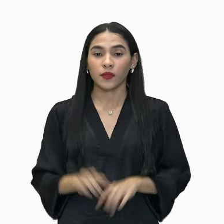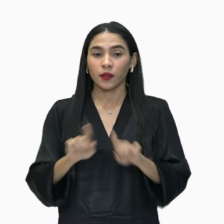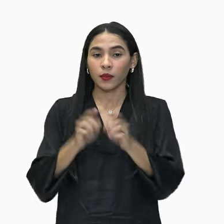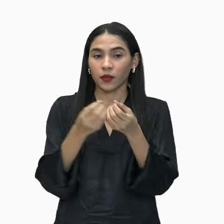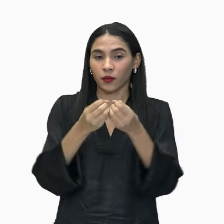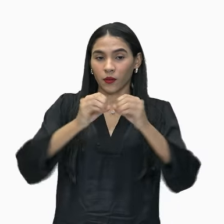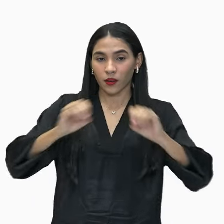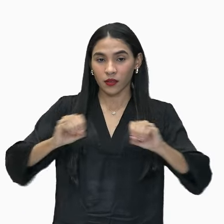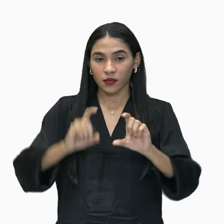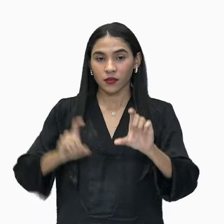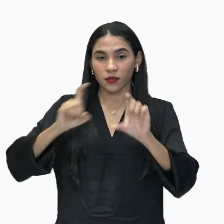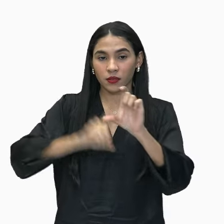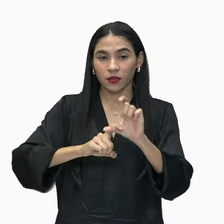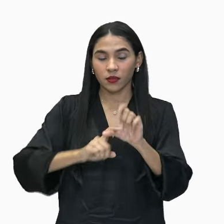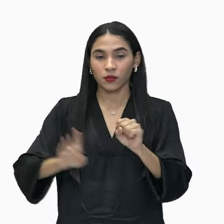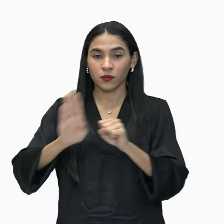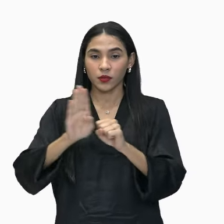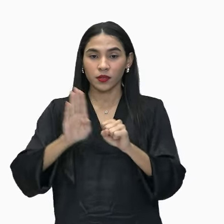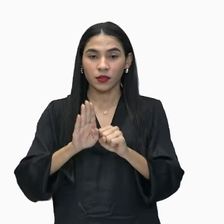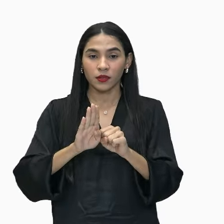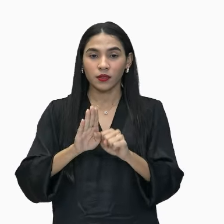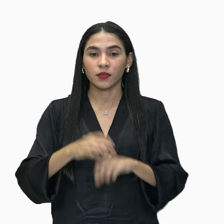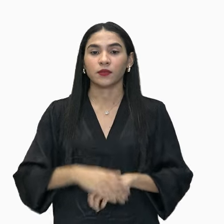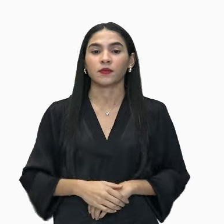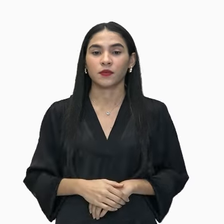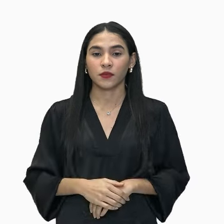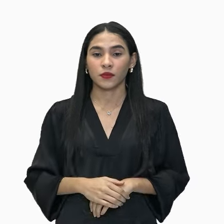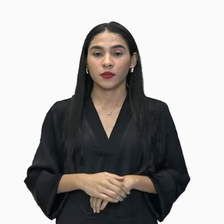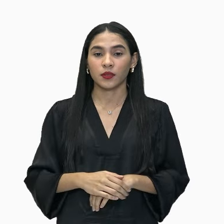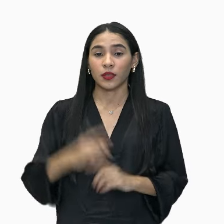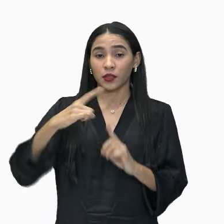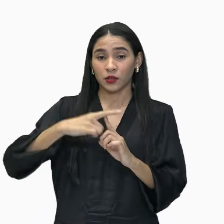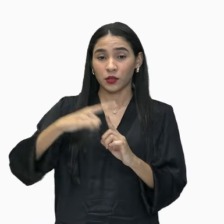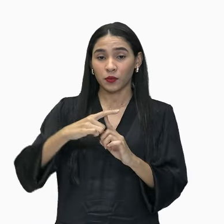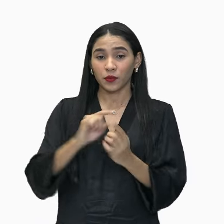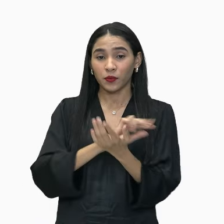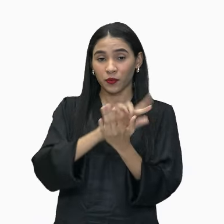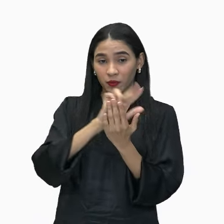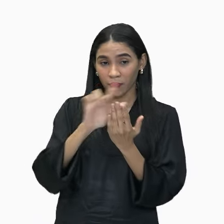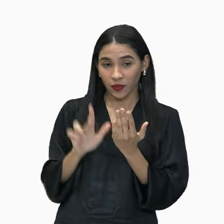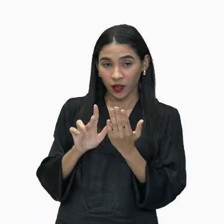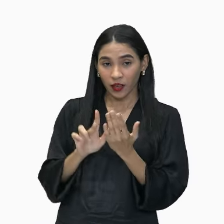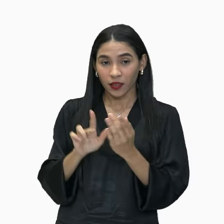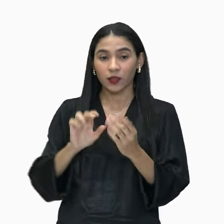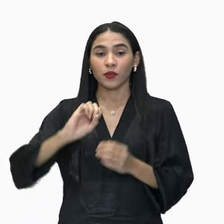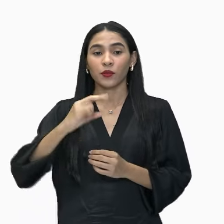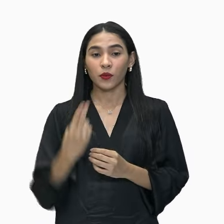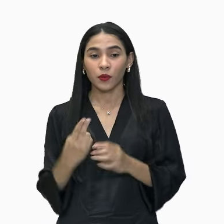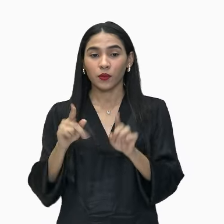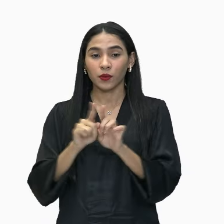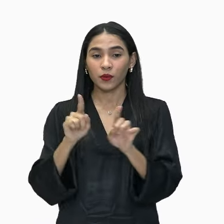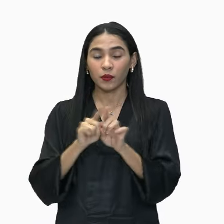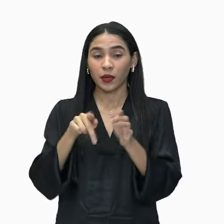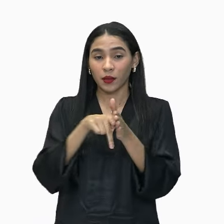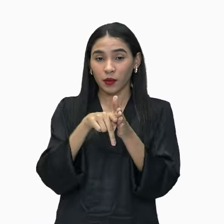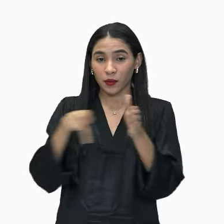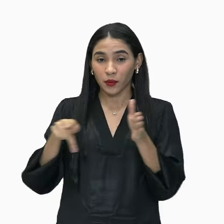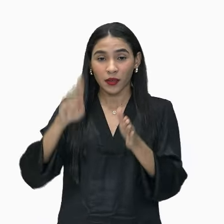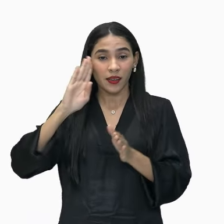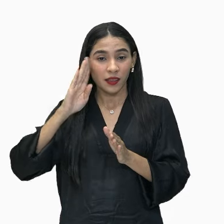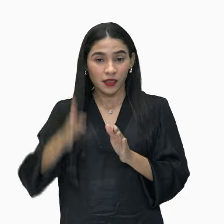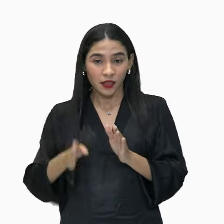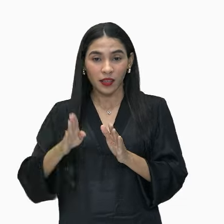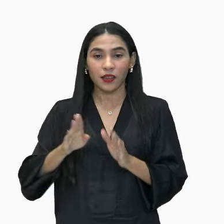orações subordinadas substantivas, do tipo subjetivas, objetivas diretas e